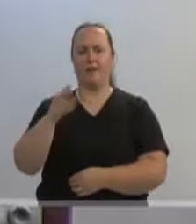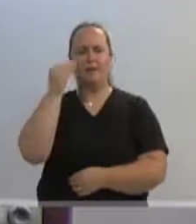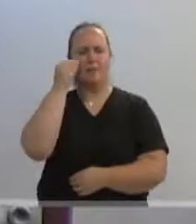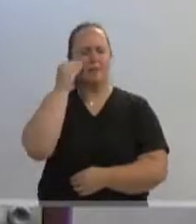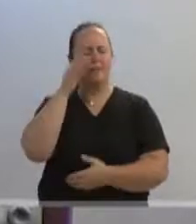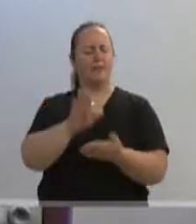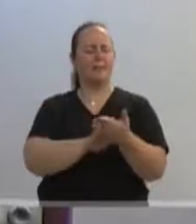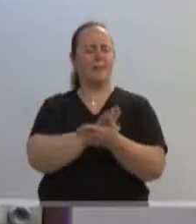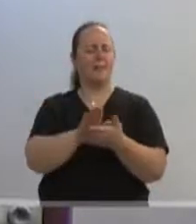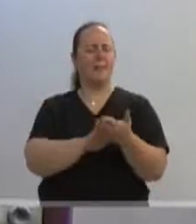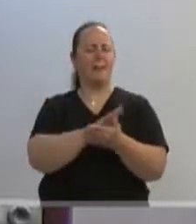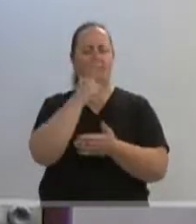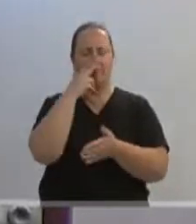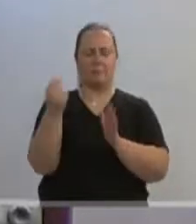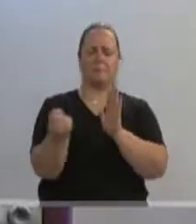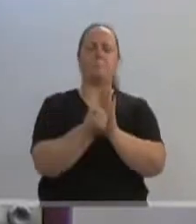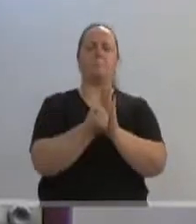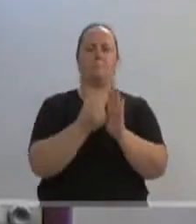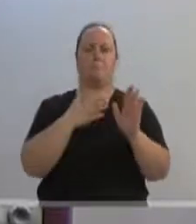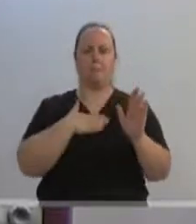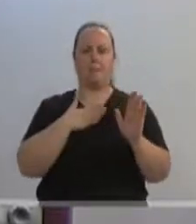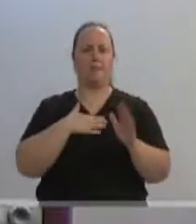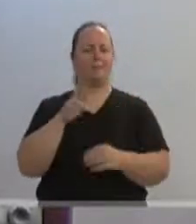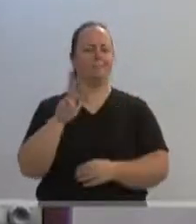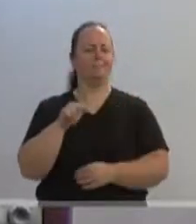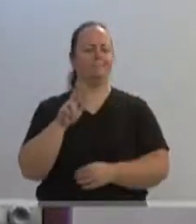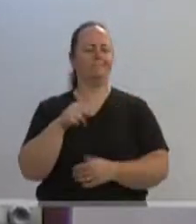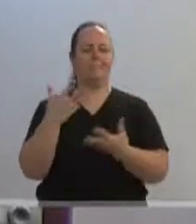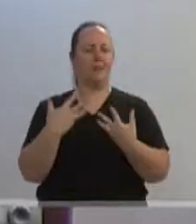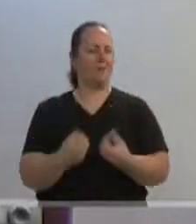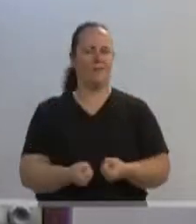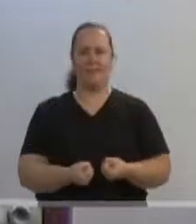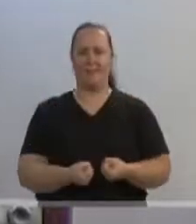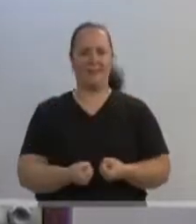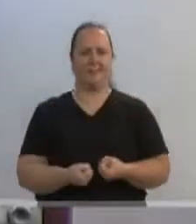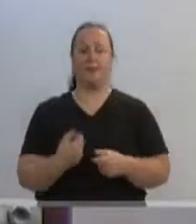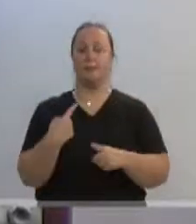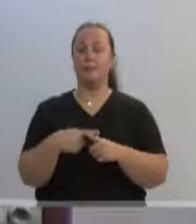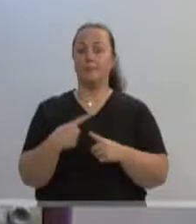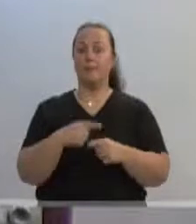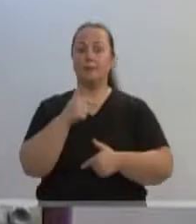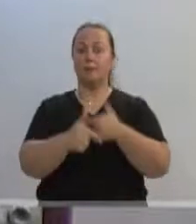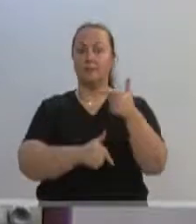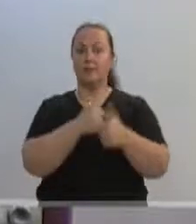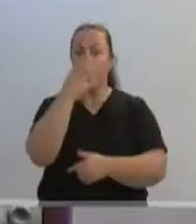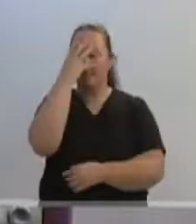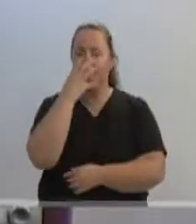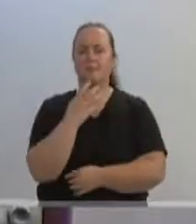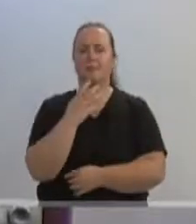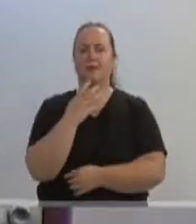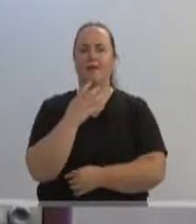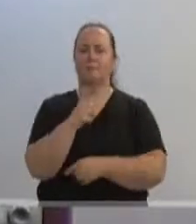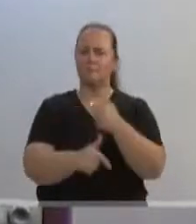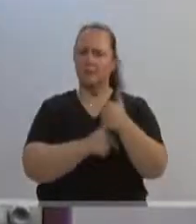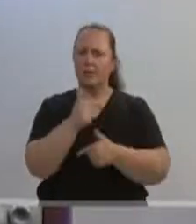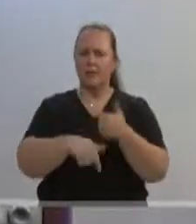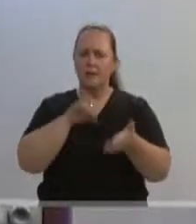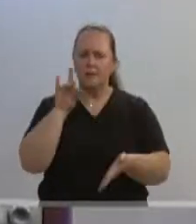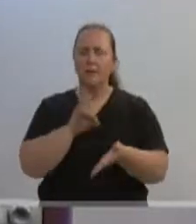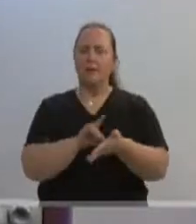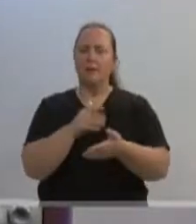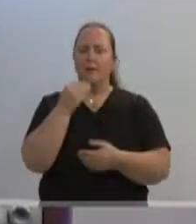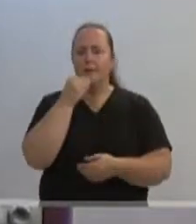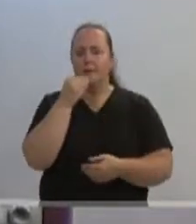colar rótulos em mim, porque não vai colar, porque aqui tem um trabalho de muita seriedade, de muito trabalho. Quero,